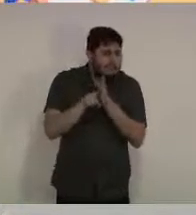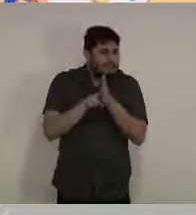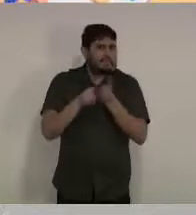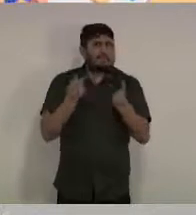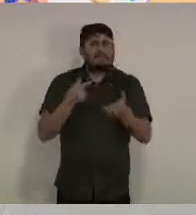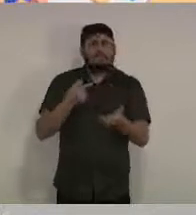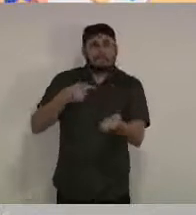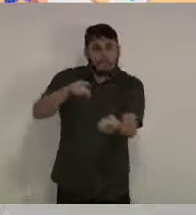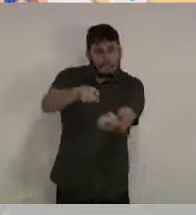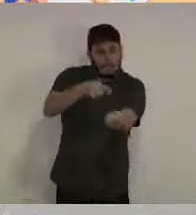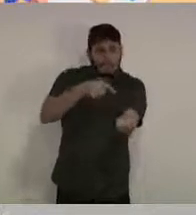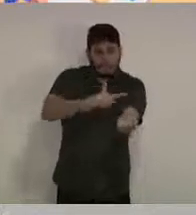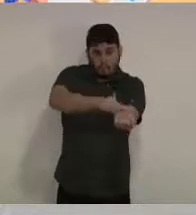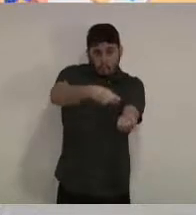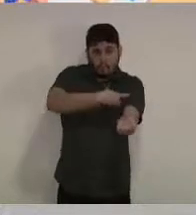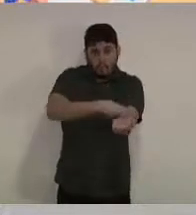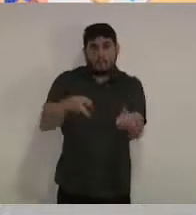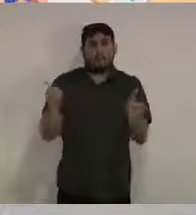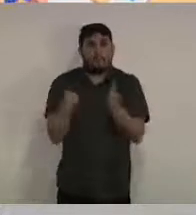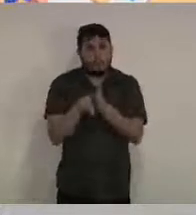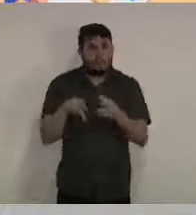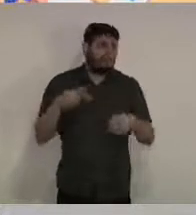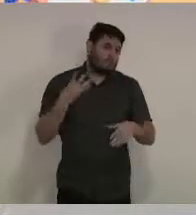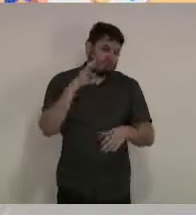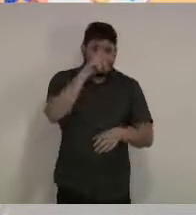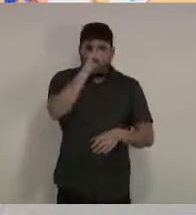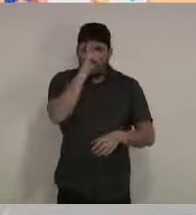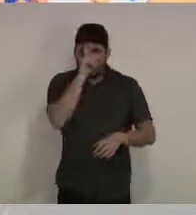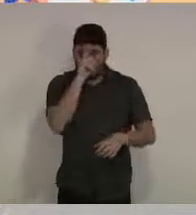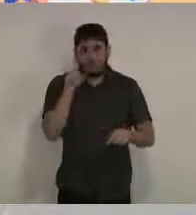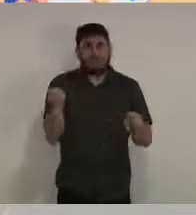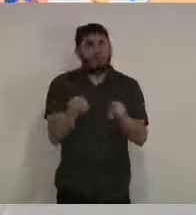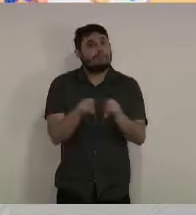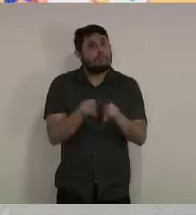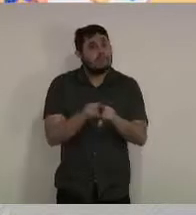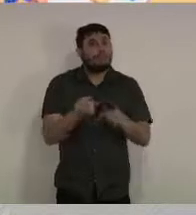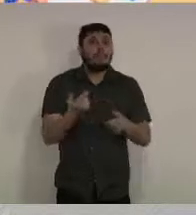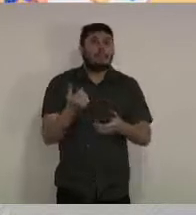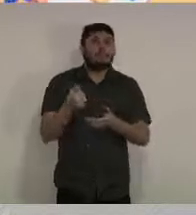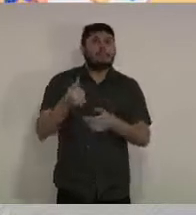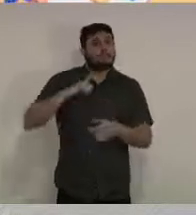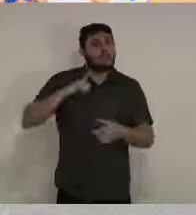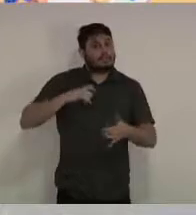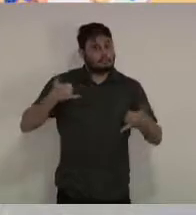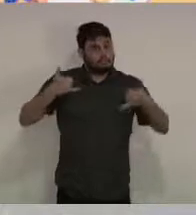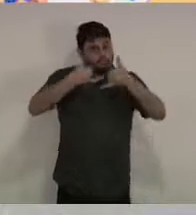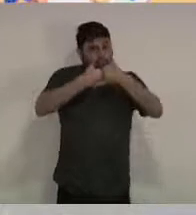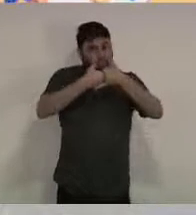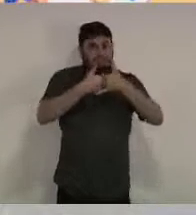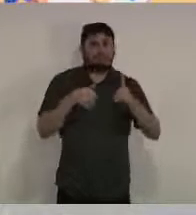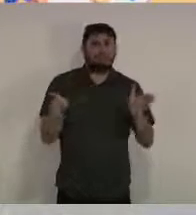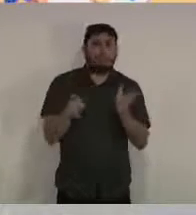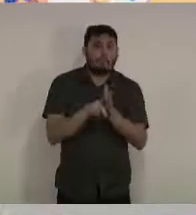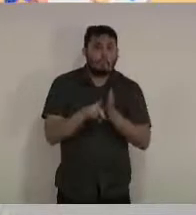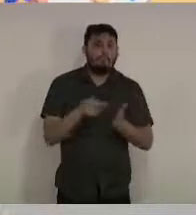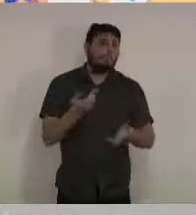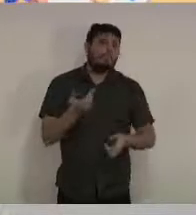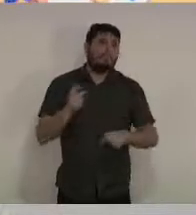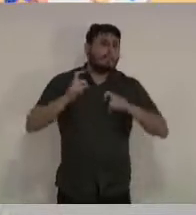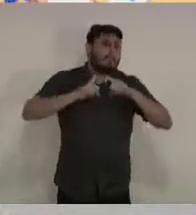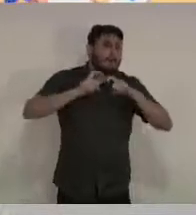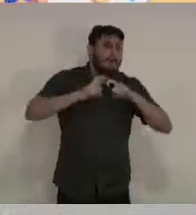monitoramento do nosso DIGI COVID, do nosso call center, com a presença, inclusive, de médicos que realizam as ligações e